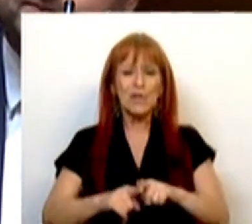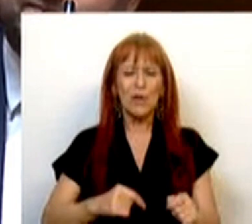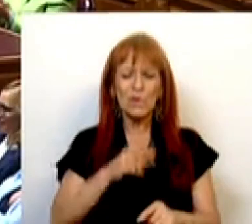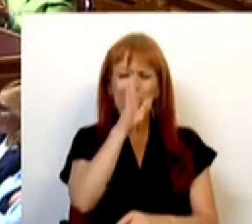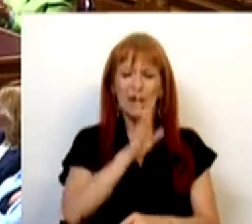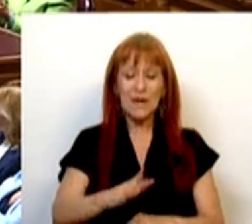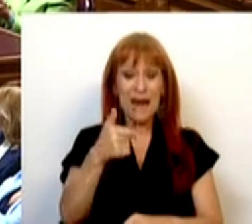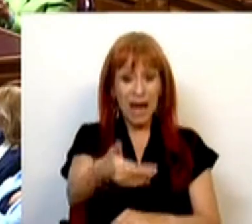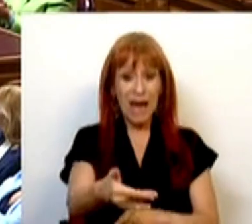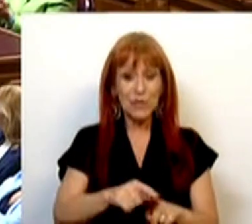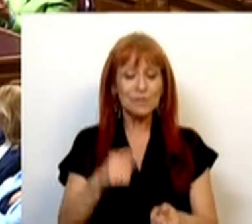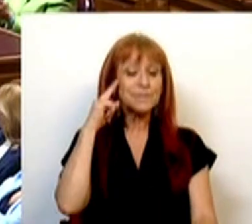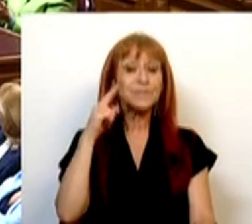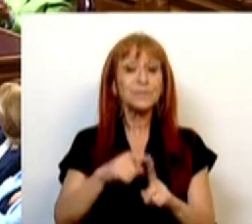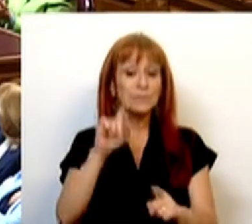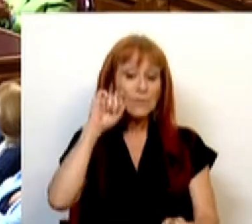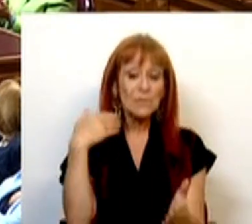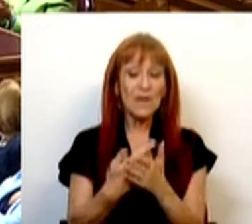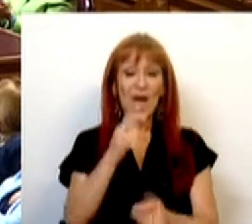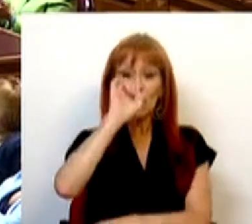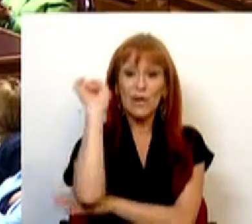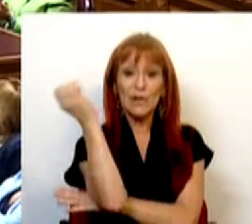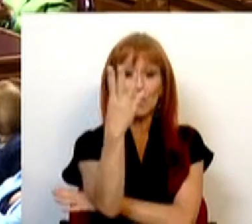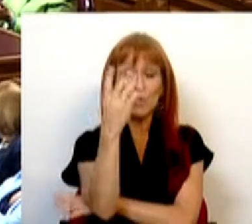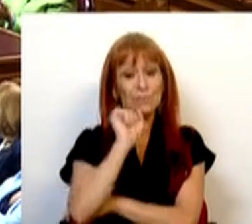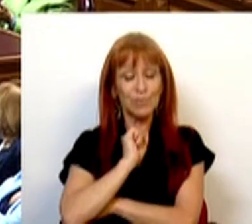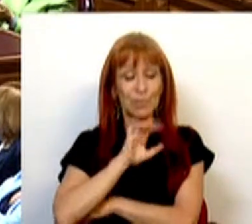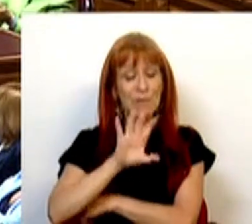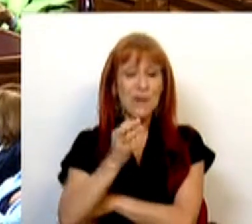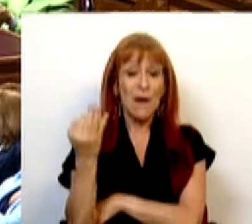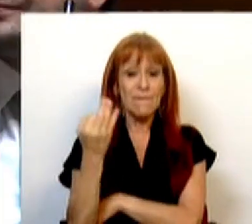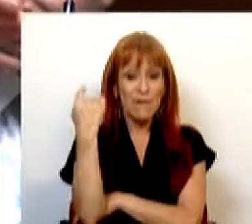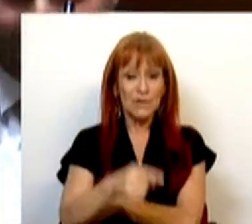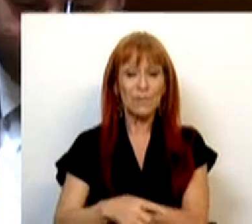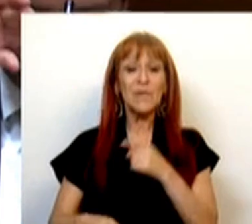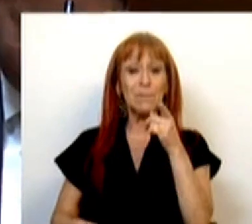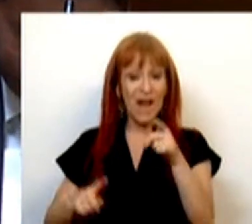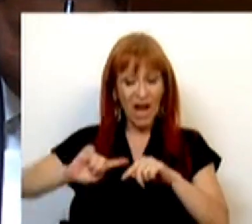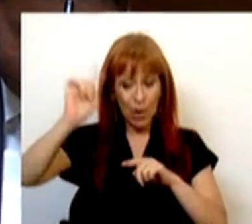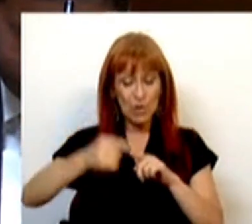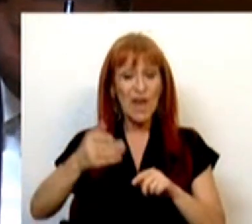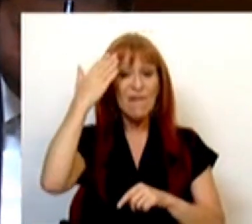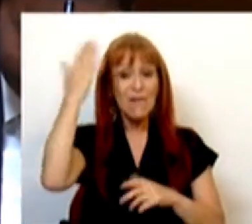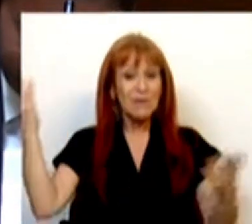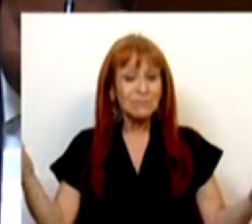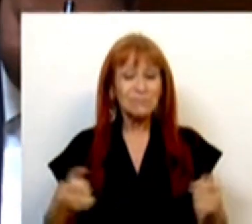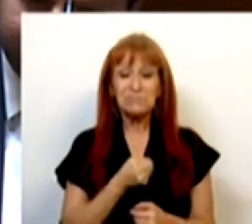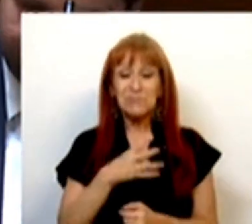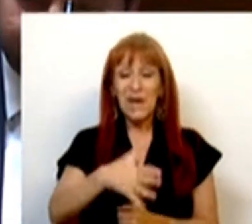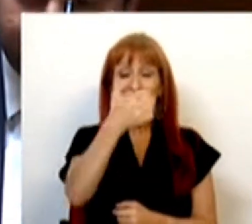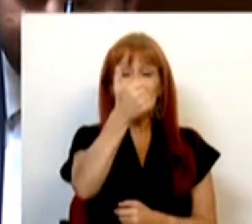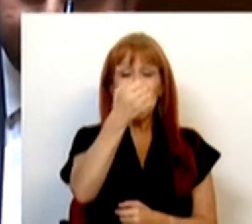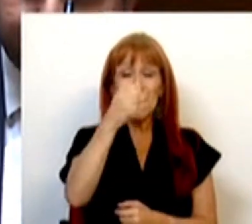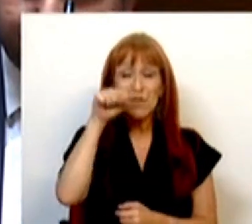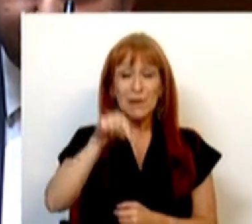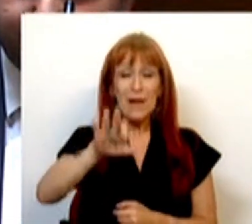implementar e que visa proteger as florestas florestas do nosso país. Para este ano estão previstas cerca de 500